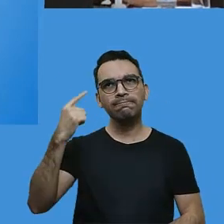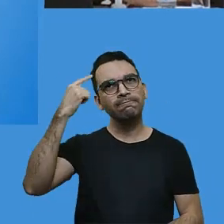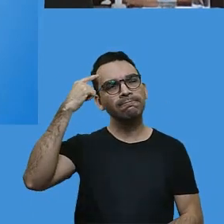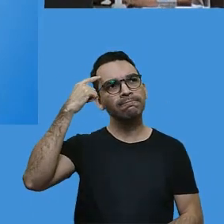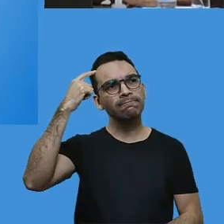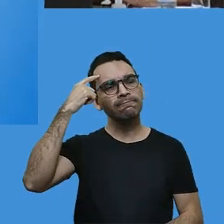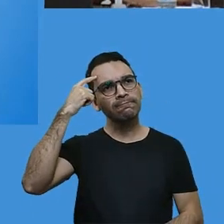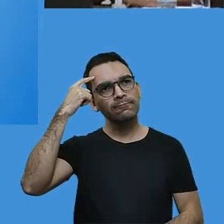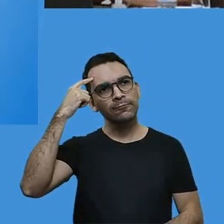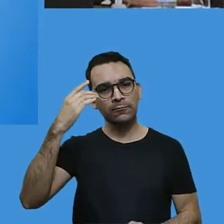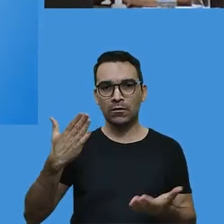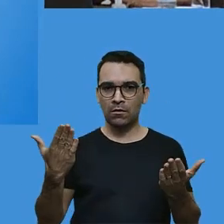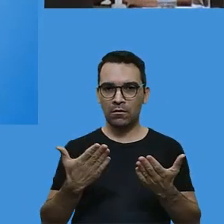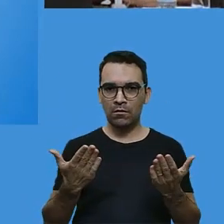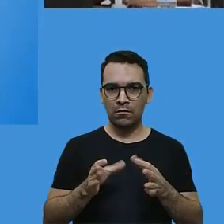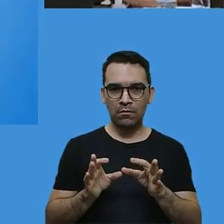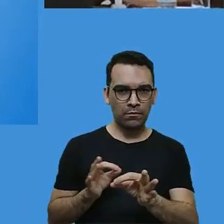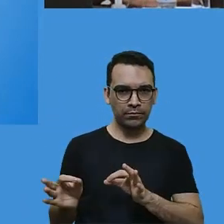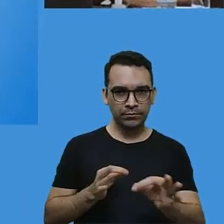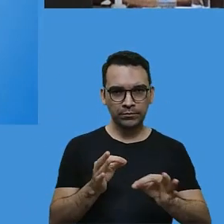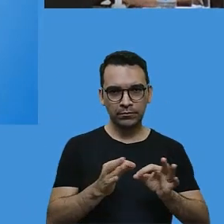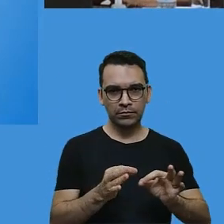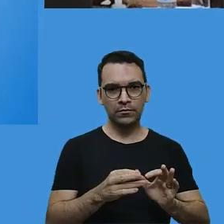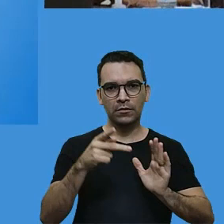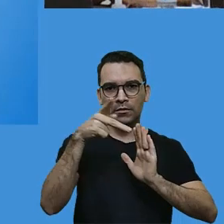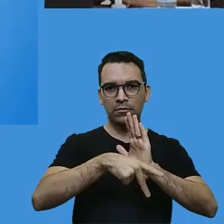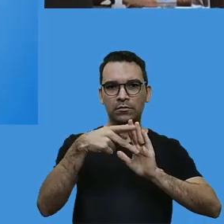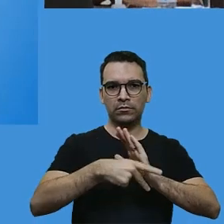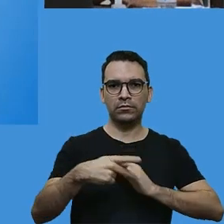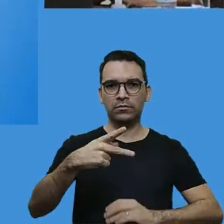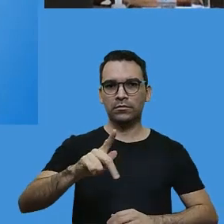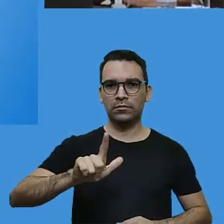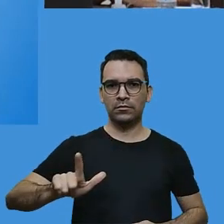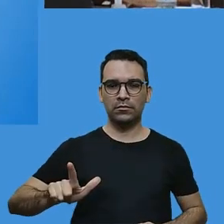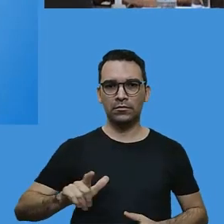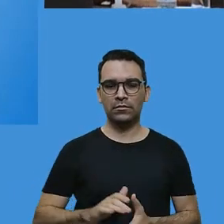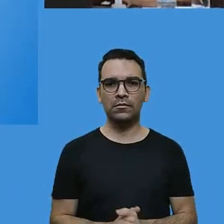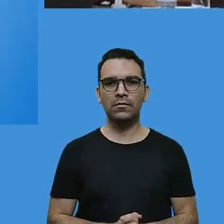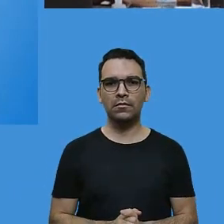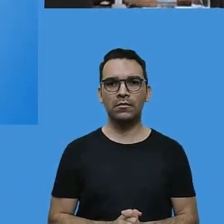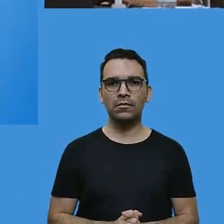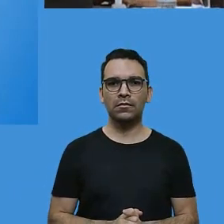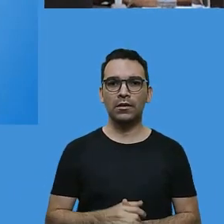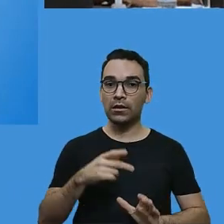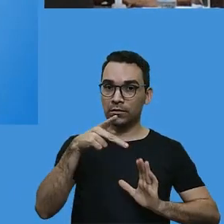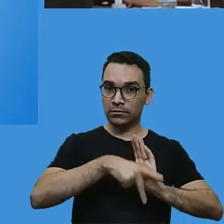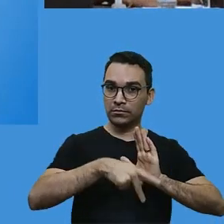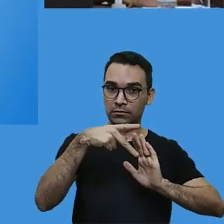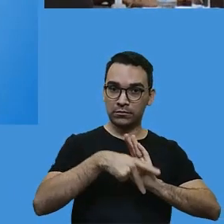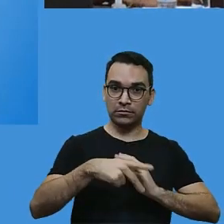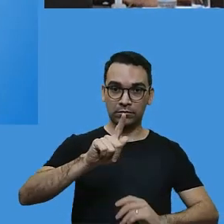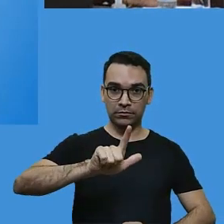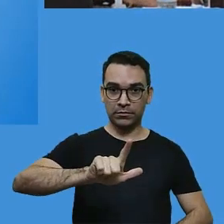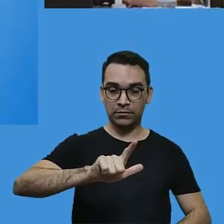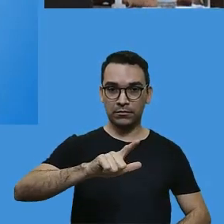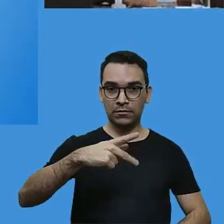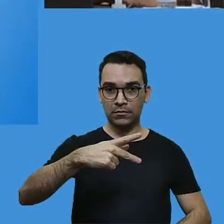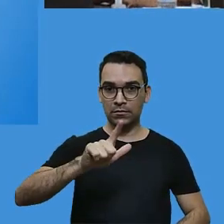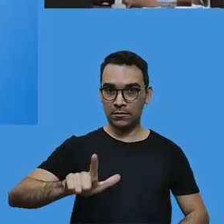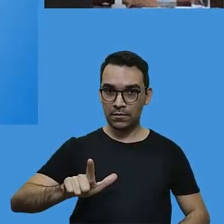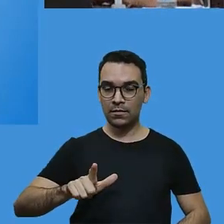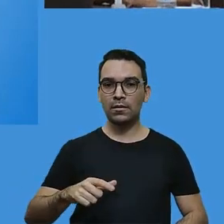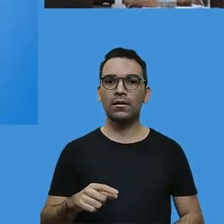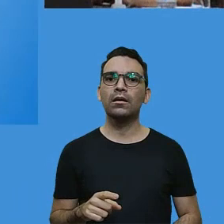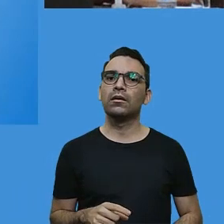em dividir para vocês agora, falar um pouquinho sobre o planejamento. O planejamento, ele faz parte da nossa atuação.